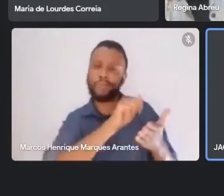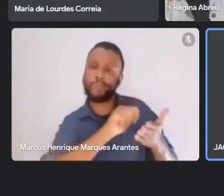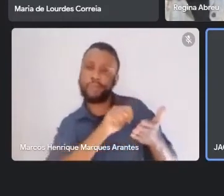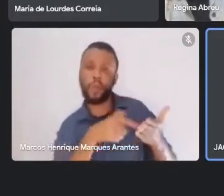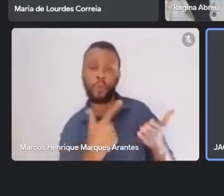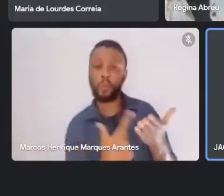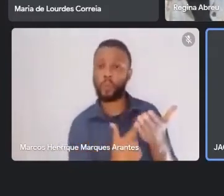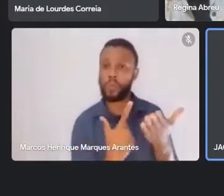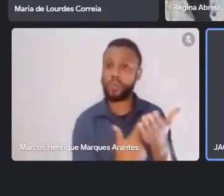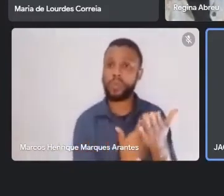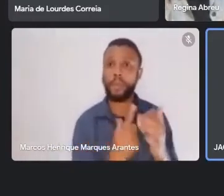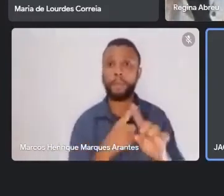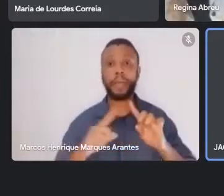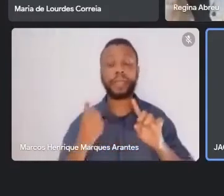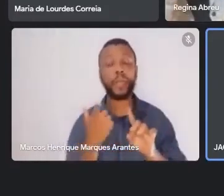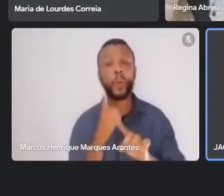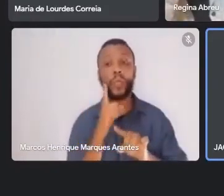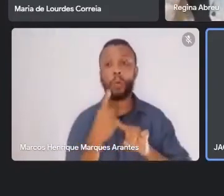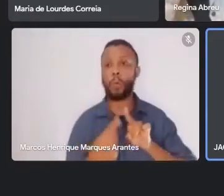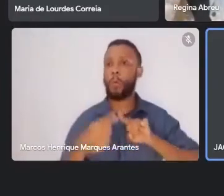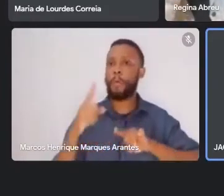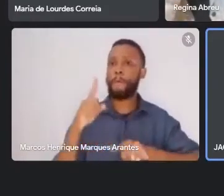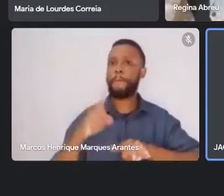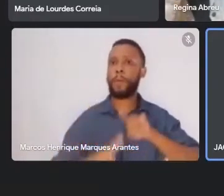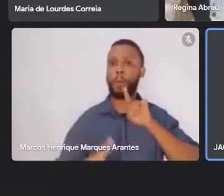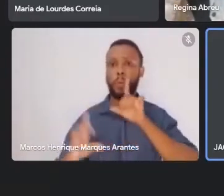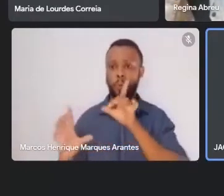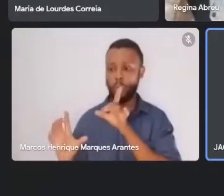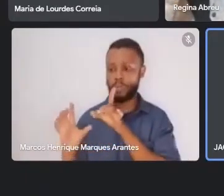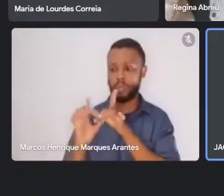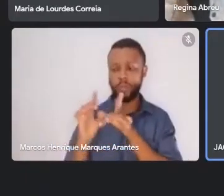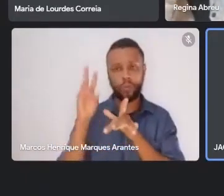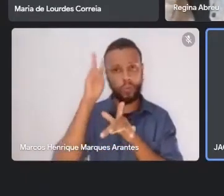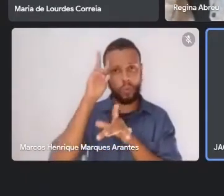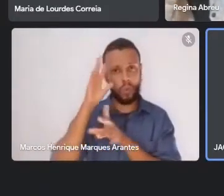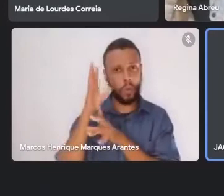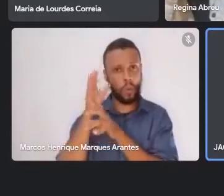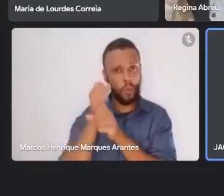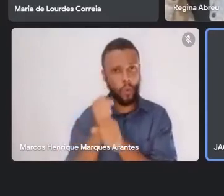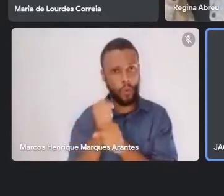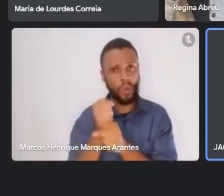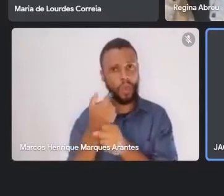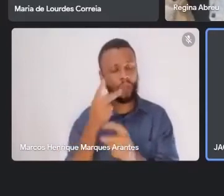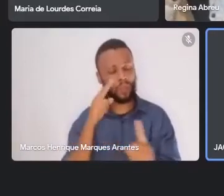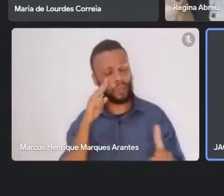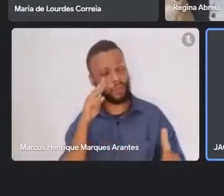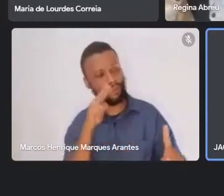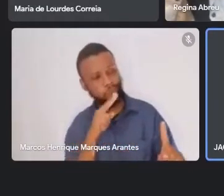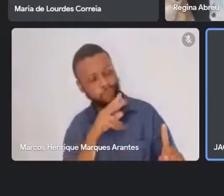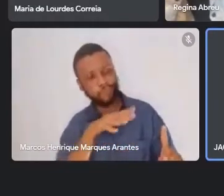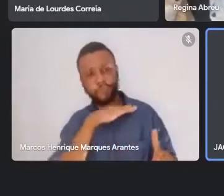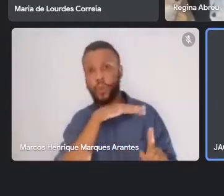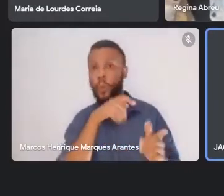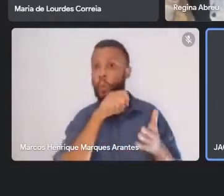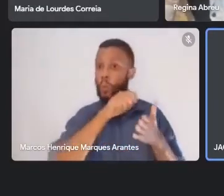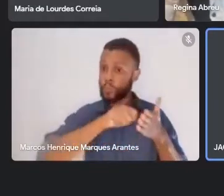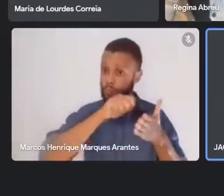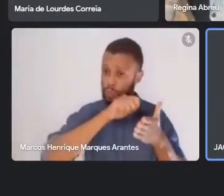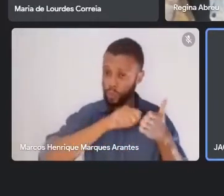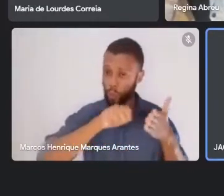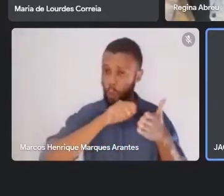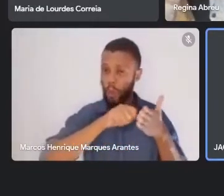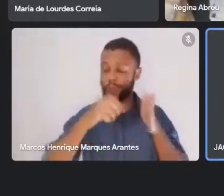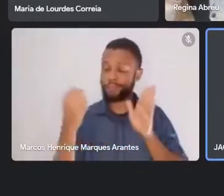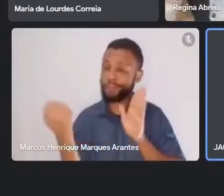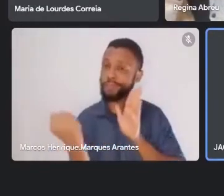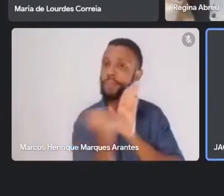transcende o contexto histórico. Porque é isso que, no meu entender, faz dele um escritor clássico e até o universal